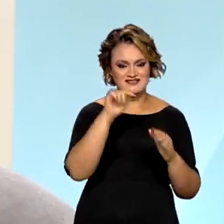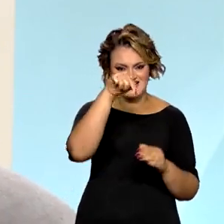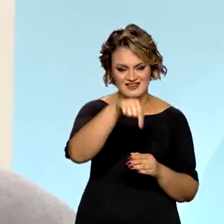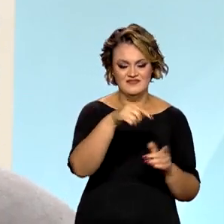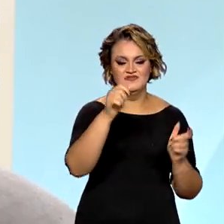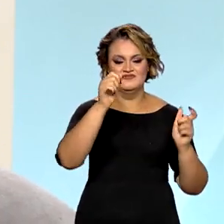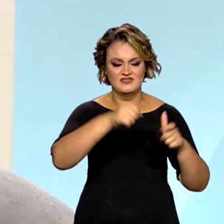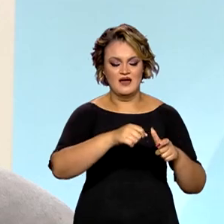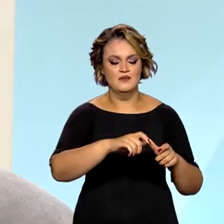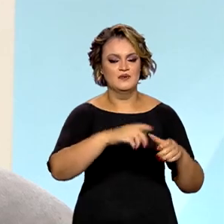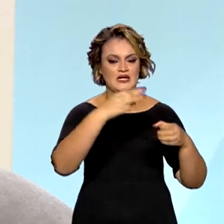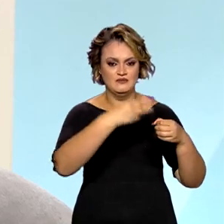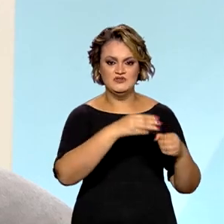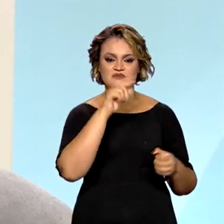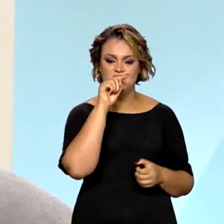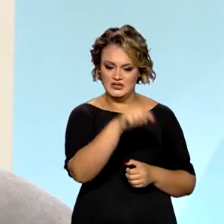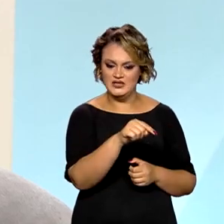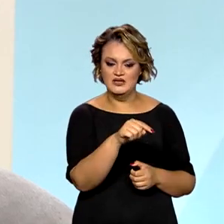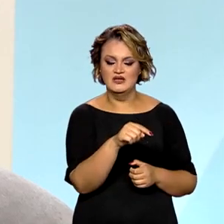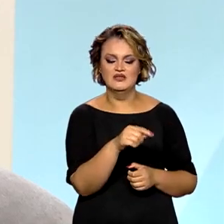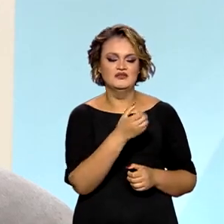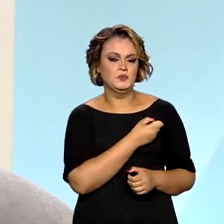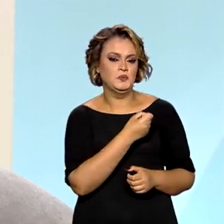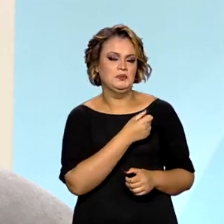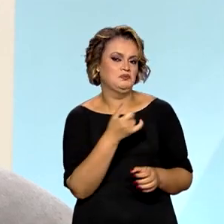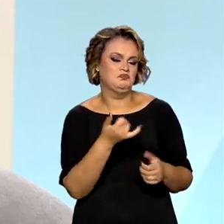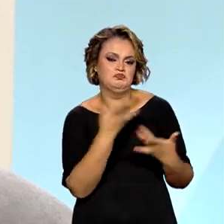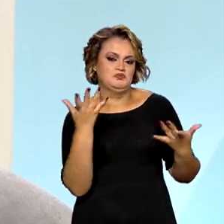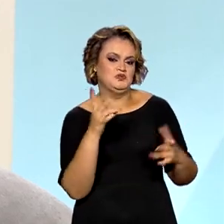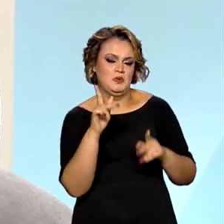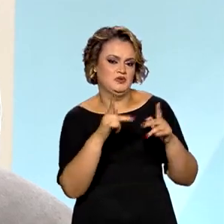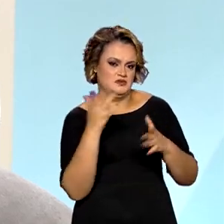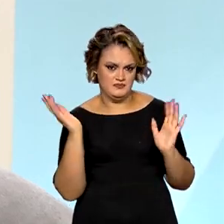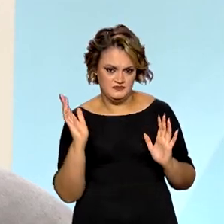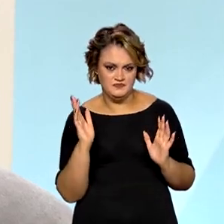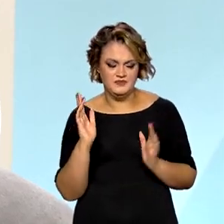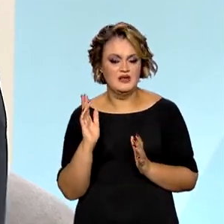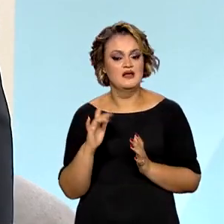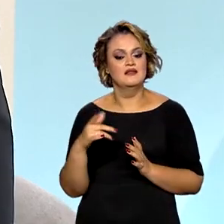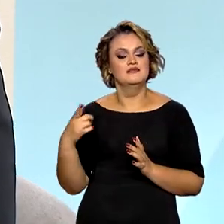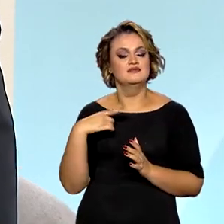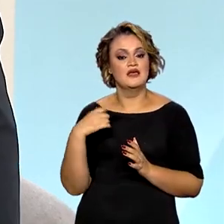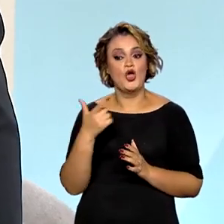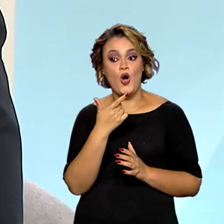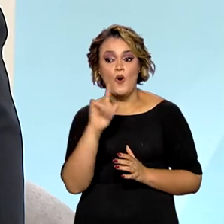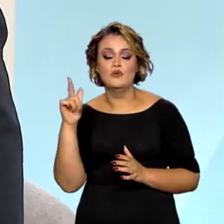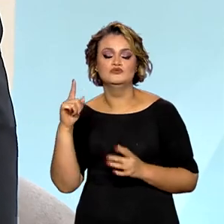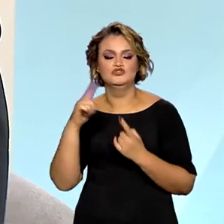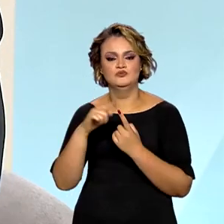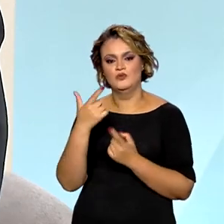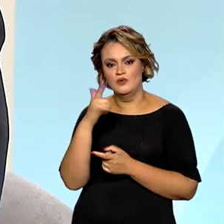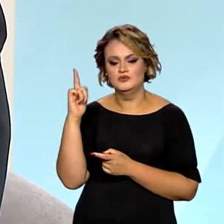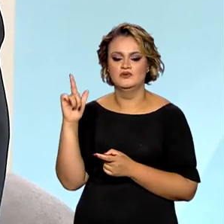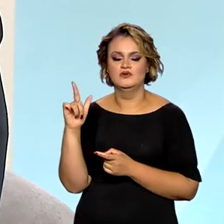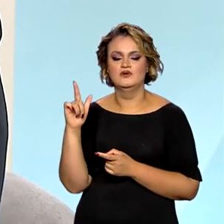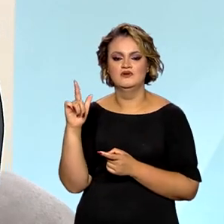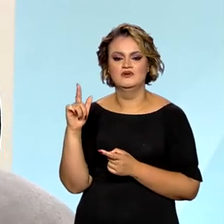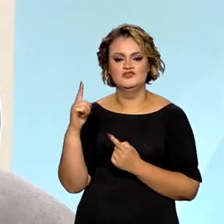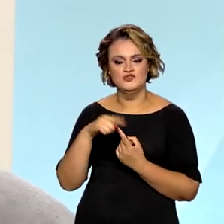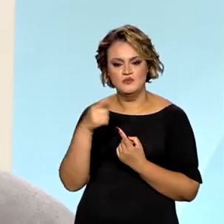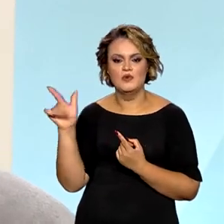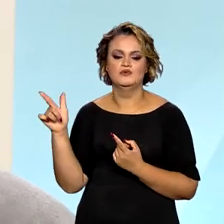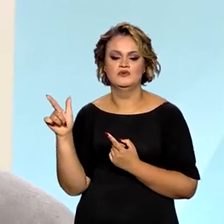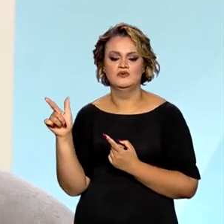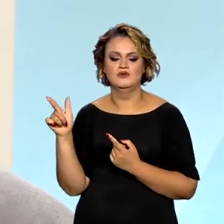localidade, para aquele município, que tem aquele número X de população. Então, a gente tem outras três tipologias, que têm a ver